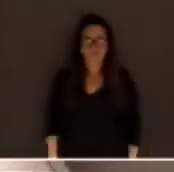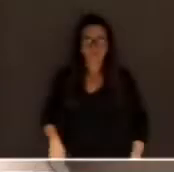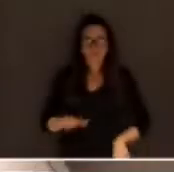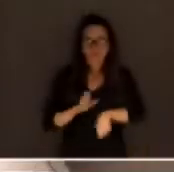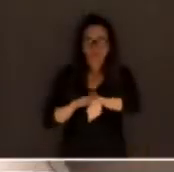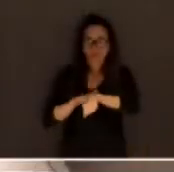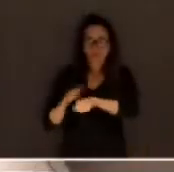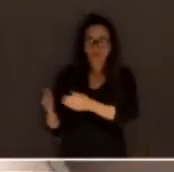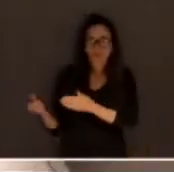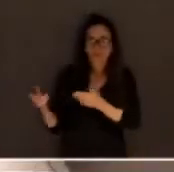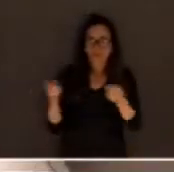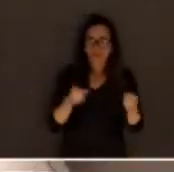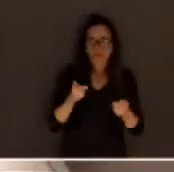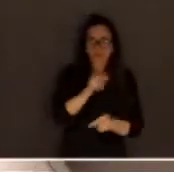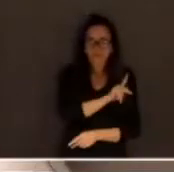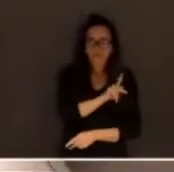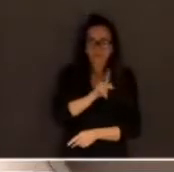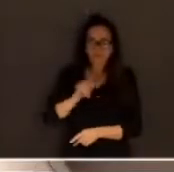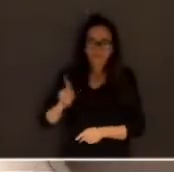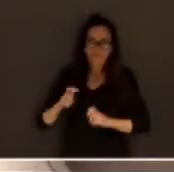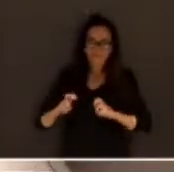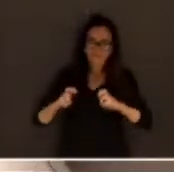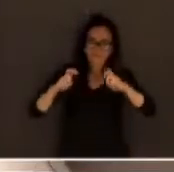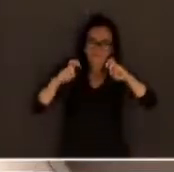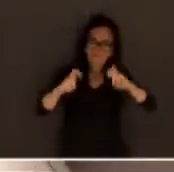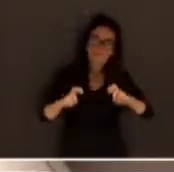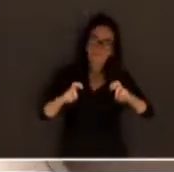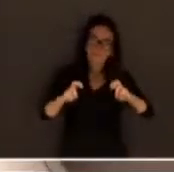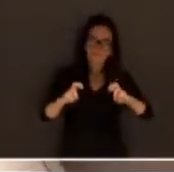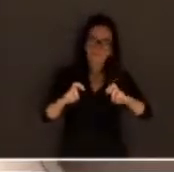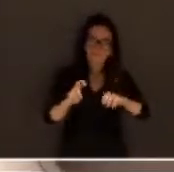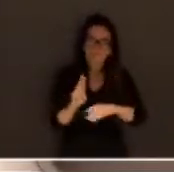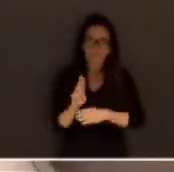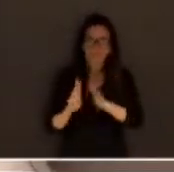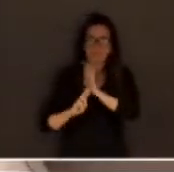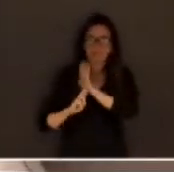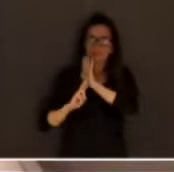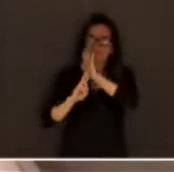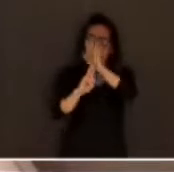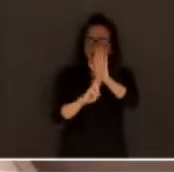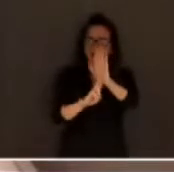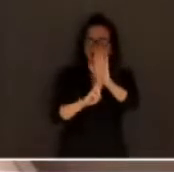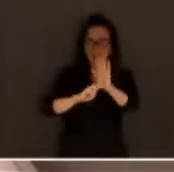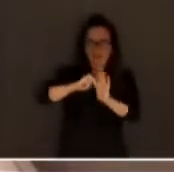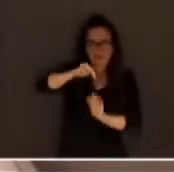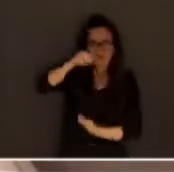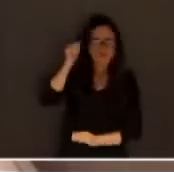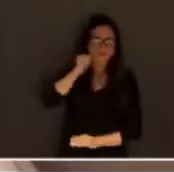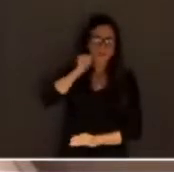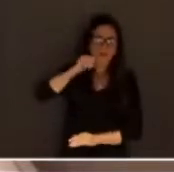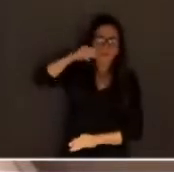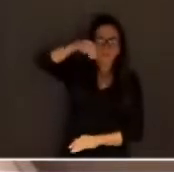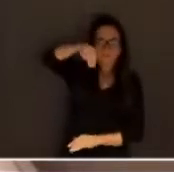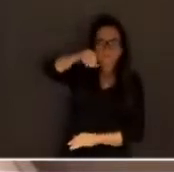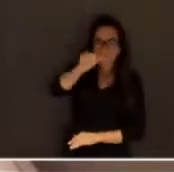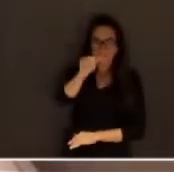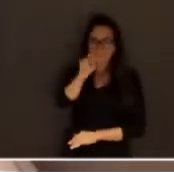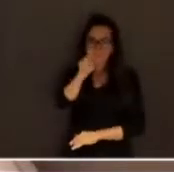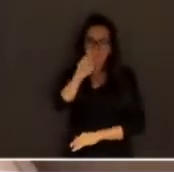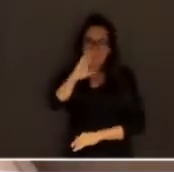Convidamos como presidente de mesa a representante da Confraria do Júri, doutora Marcele Rodrigues da Costa e Faria,